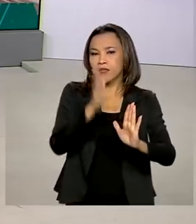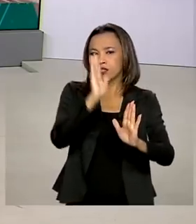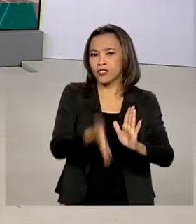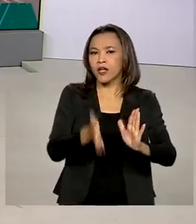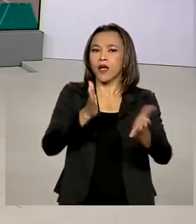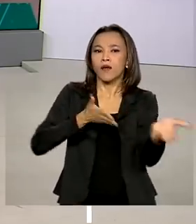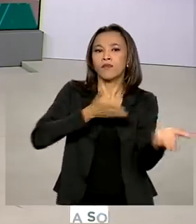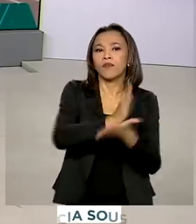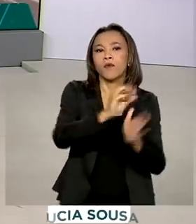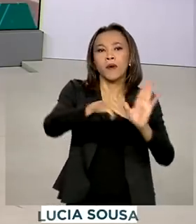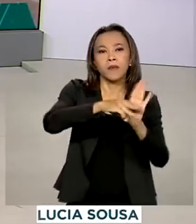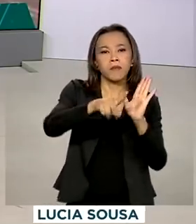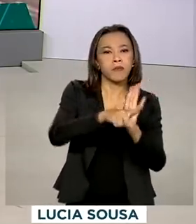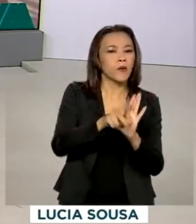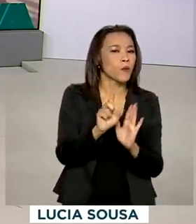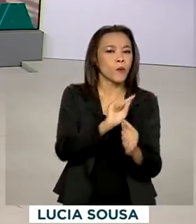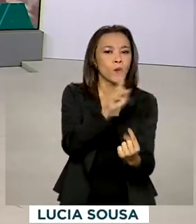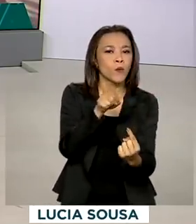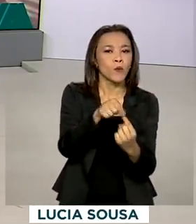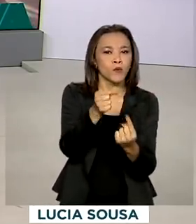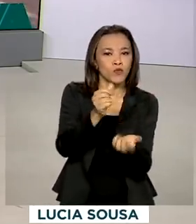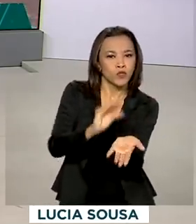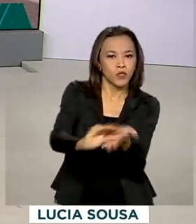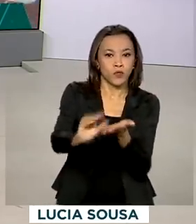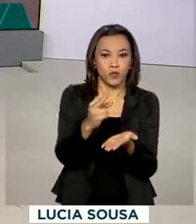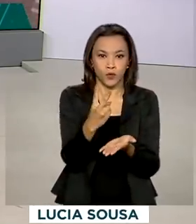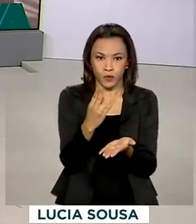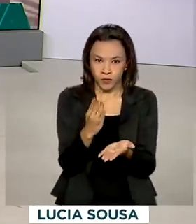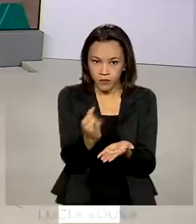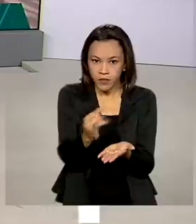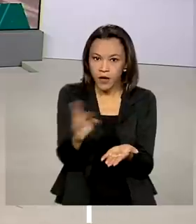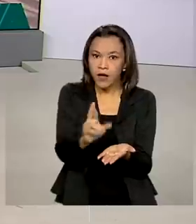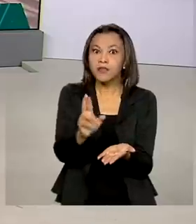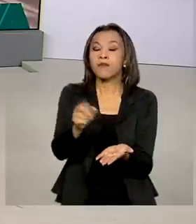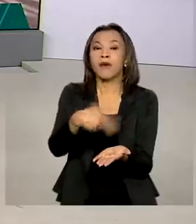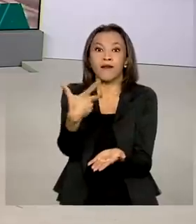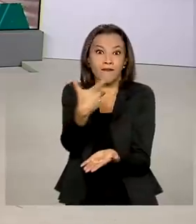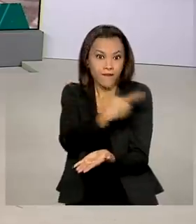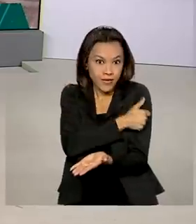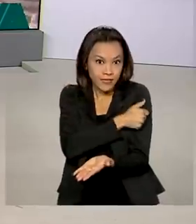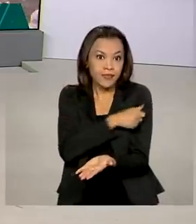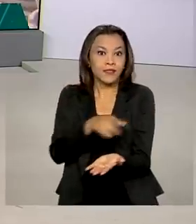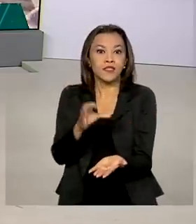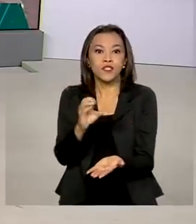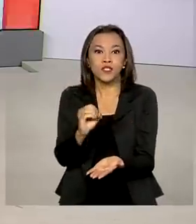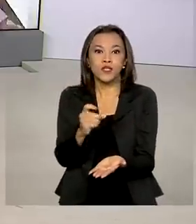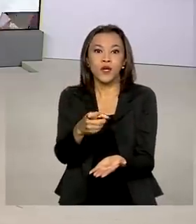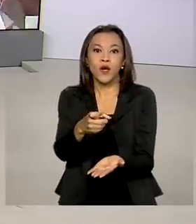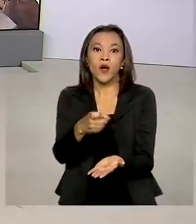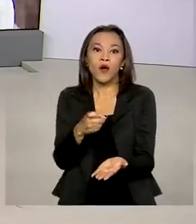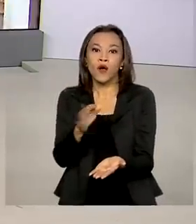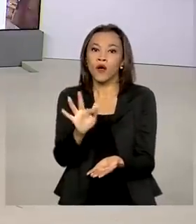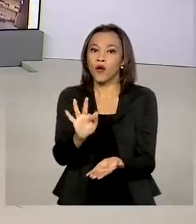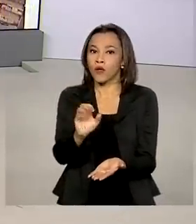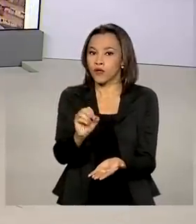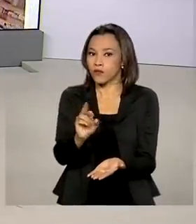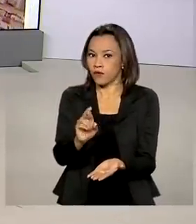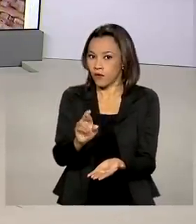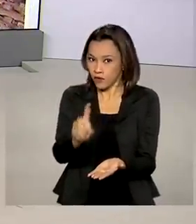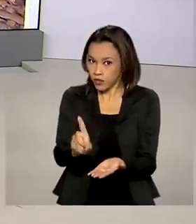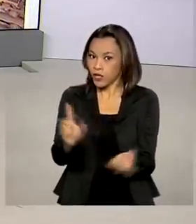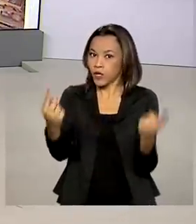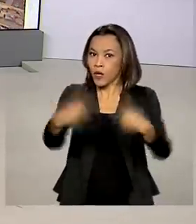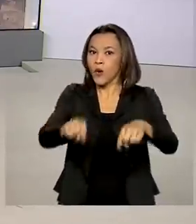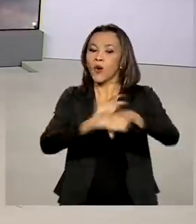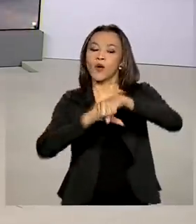medida provisória que destina quase 2 bilhões de reais para a vacina de Oxford contra a Covid-19. Vamos conversar sobre